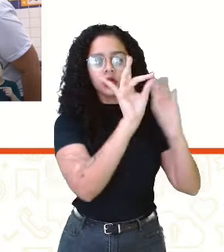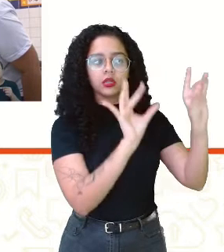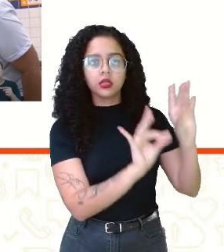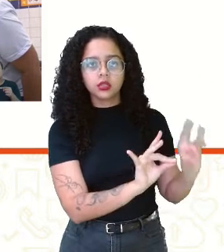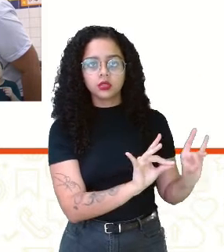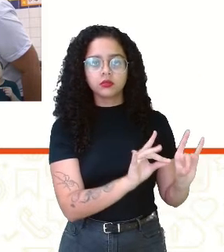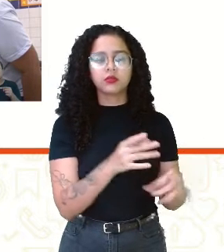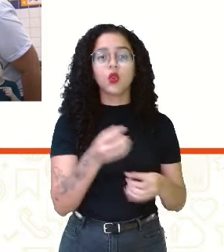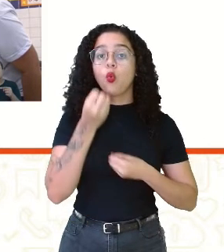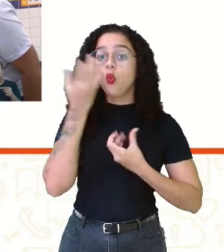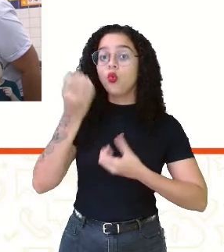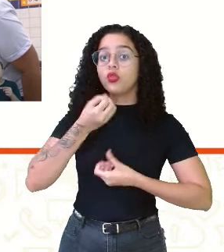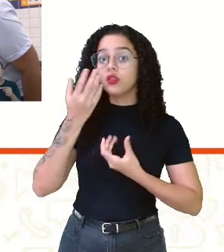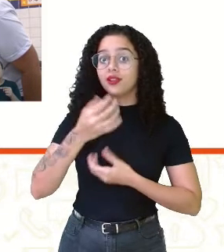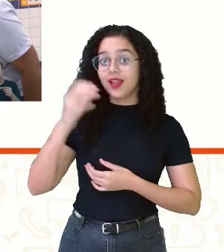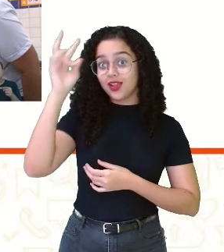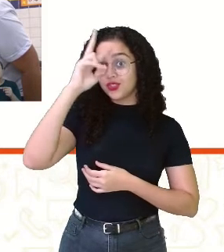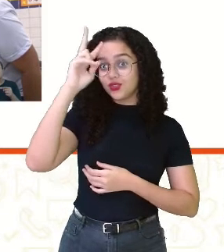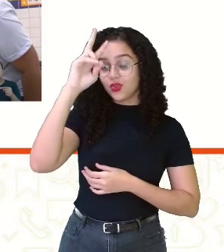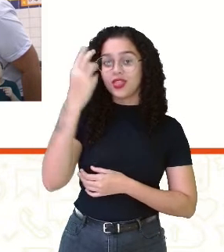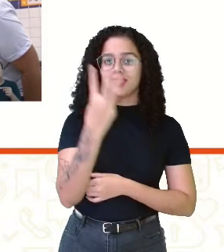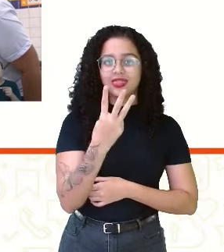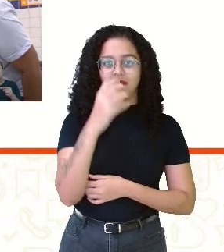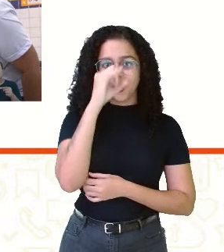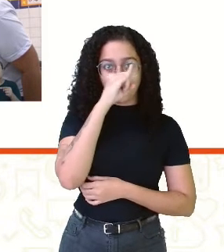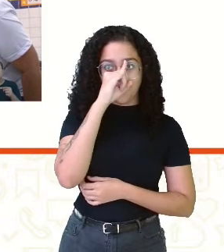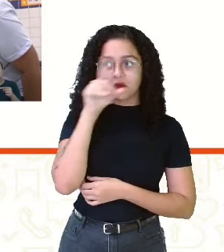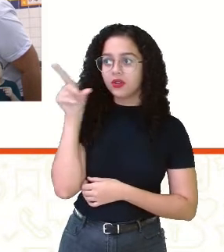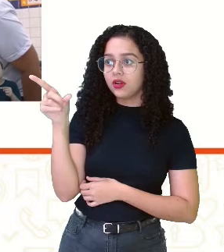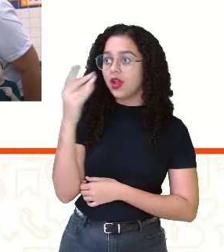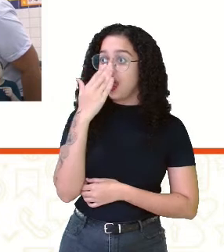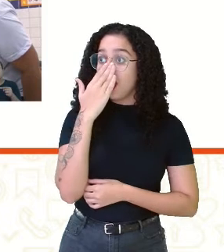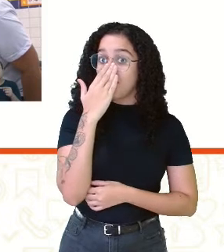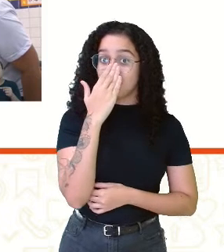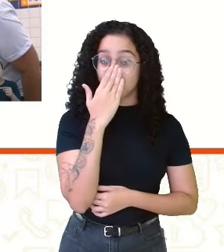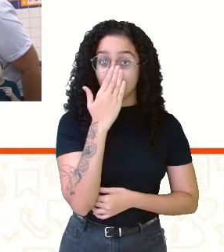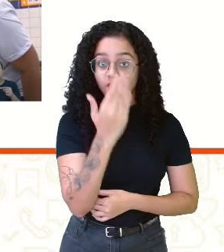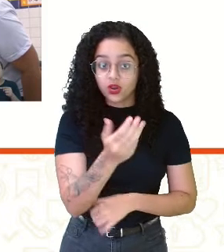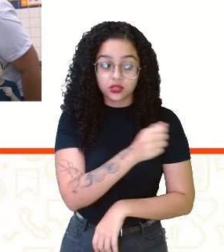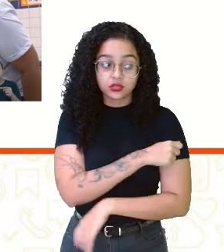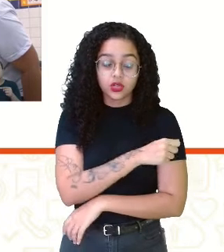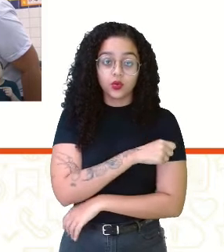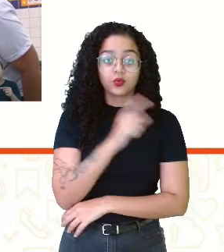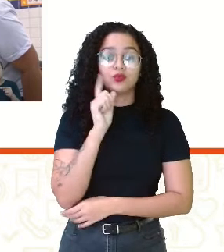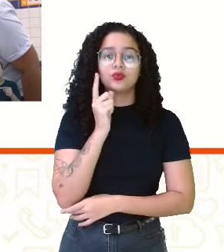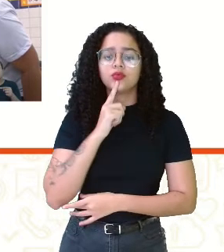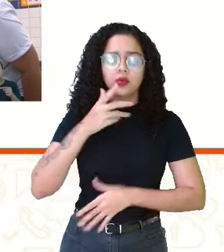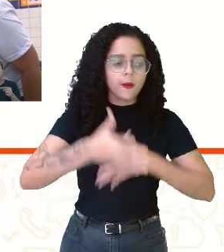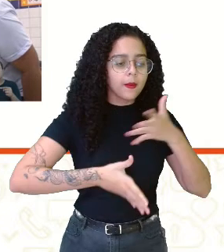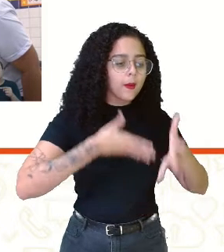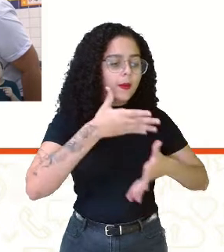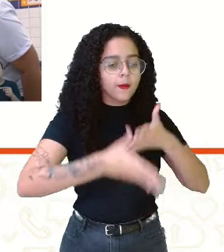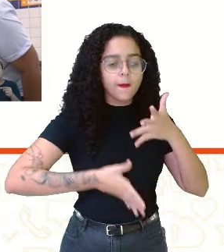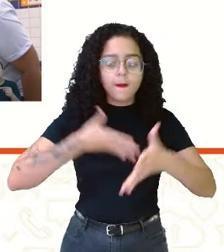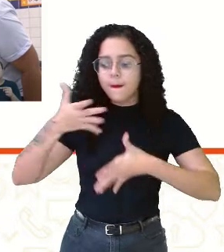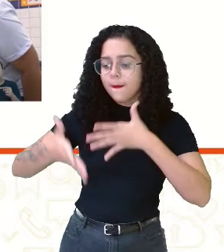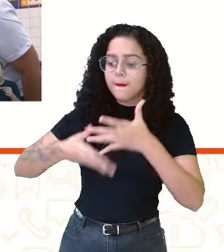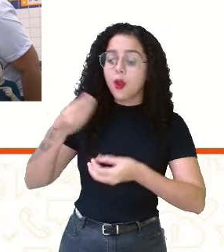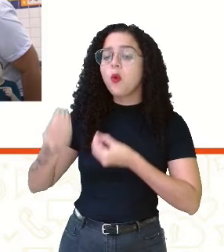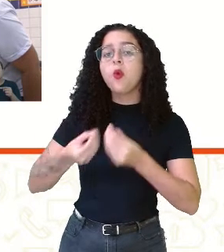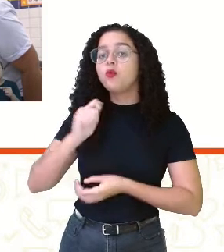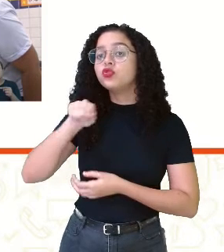a história dos três porquinhos. E ela está ali na frente da estudante surda, sinalizando o sinal do